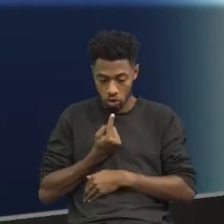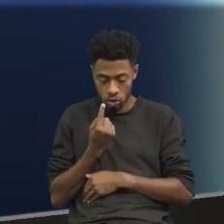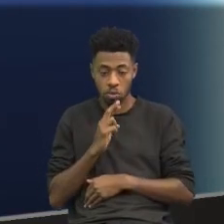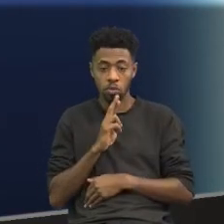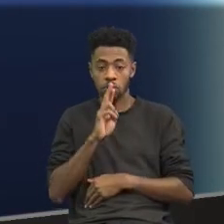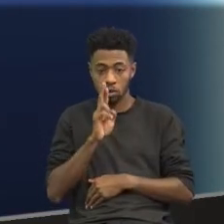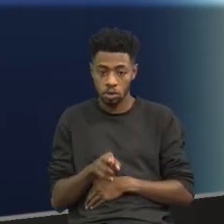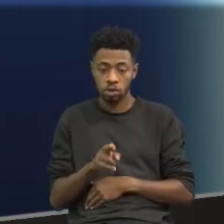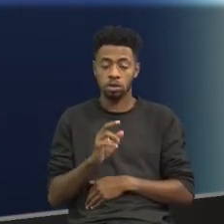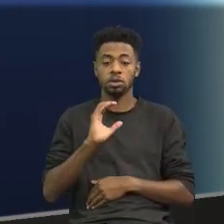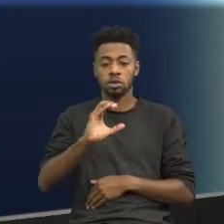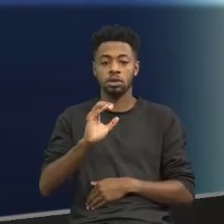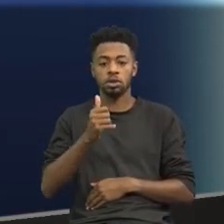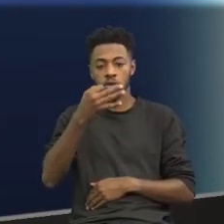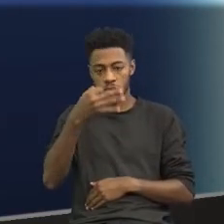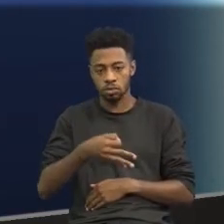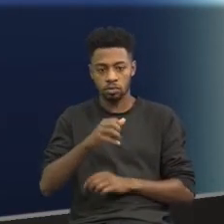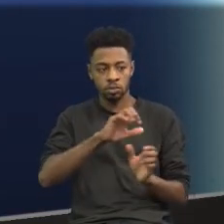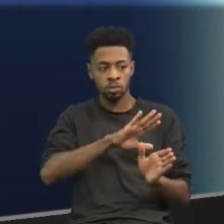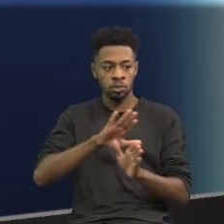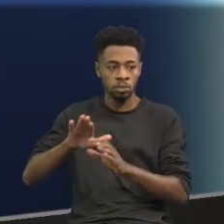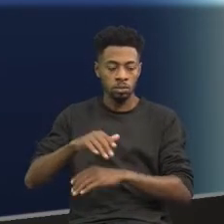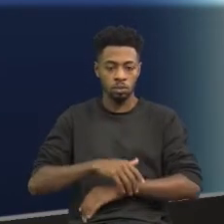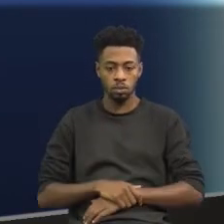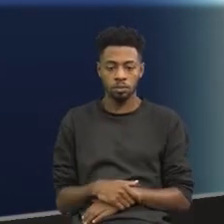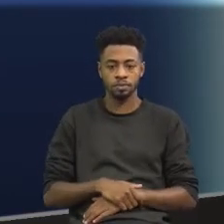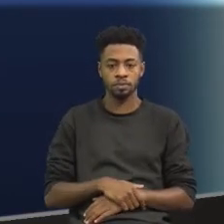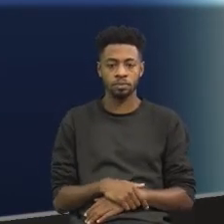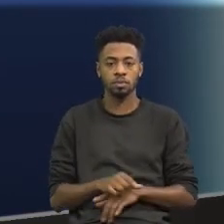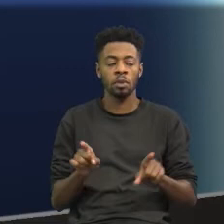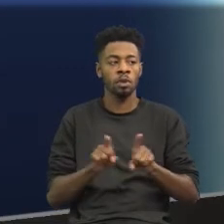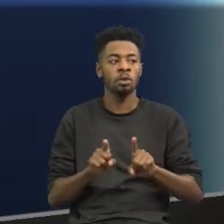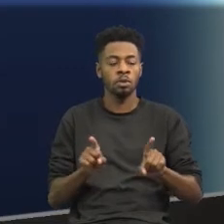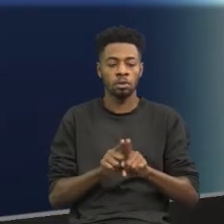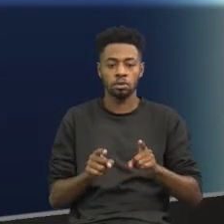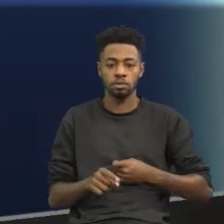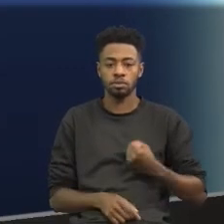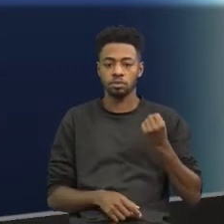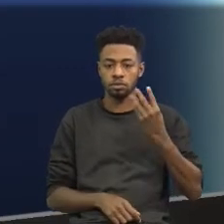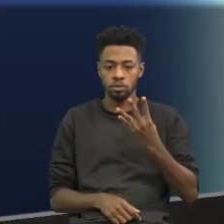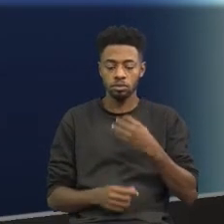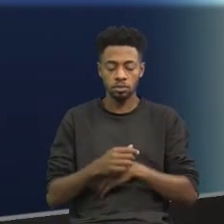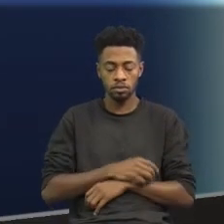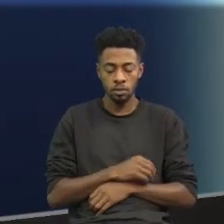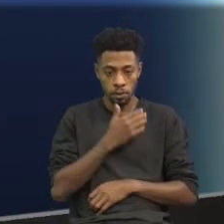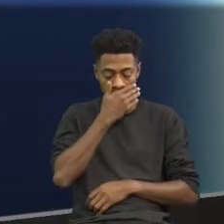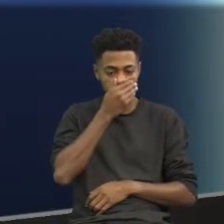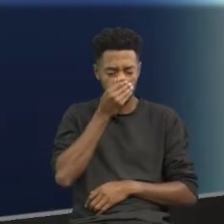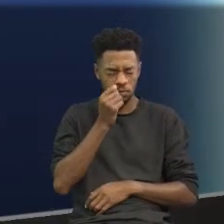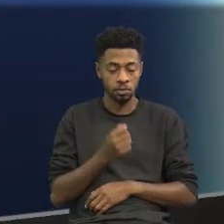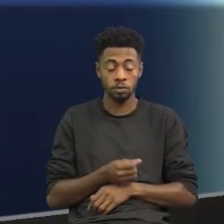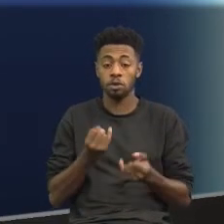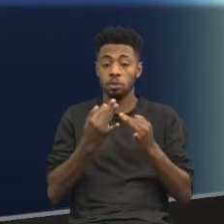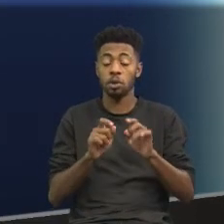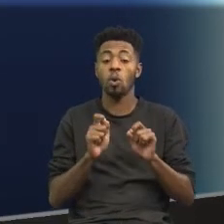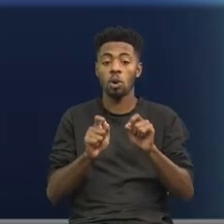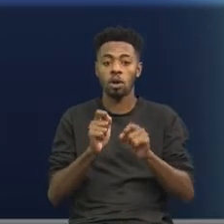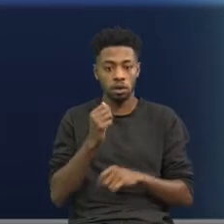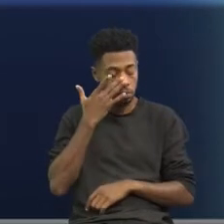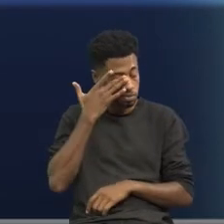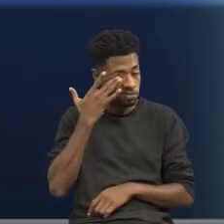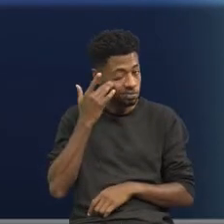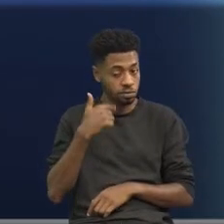letra C de coração. Questão número quatro. Bom, a quarta questão trazia para a gente o seguinte.